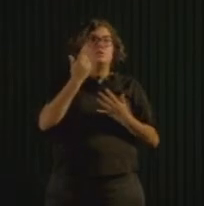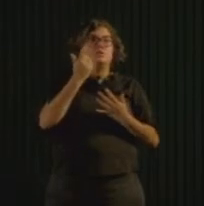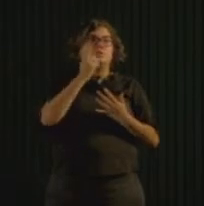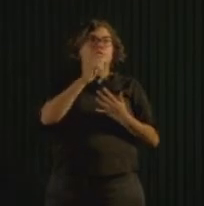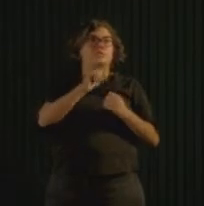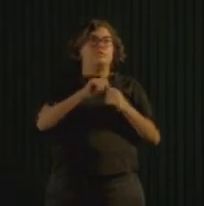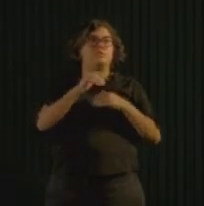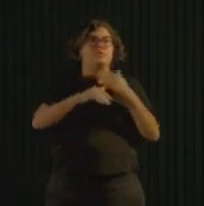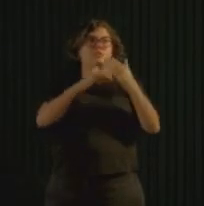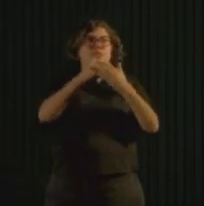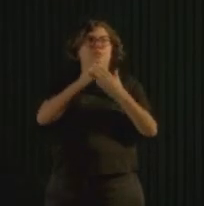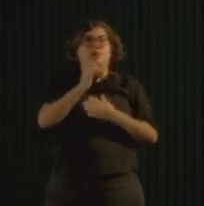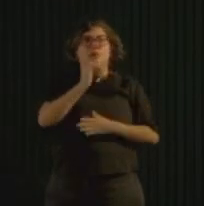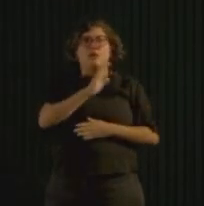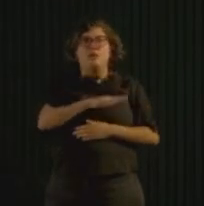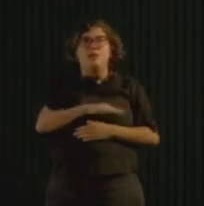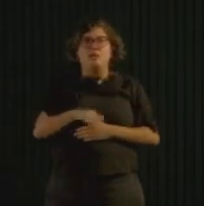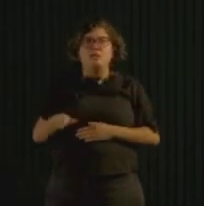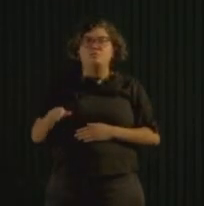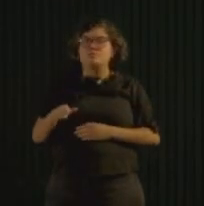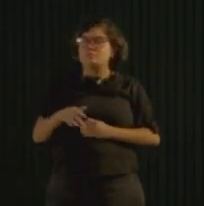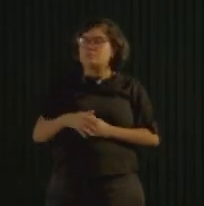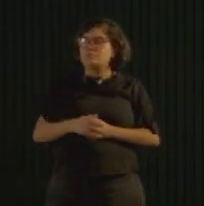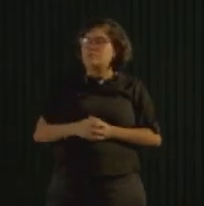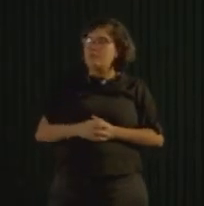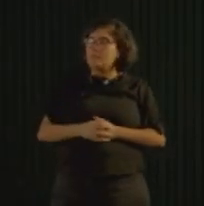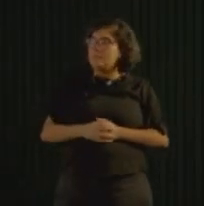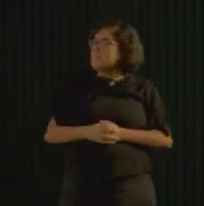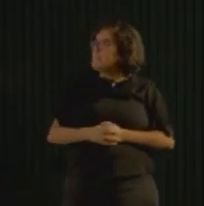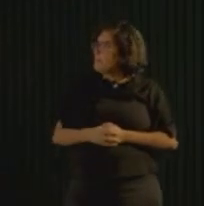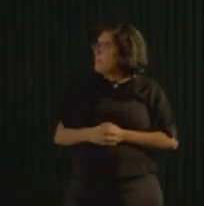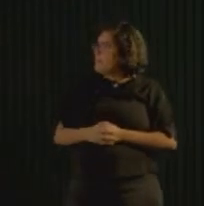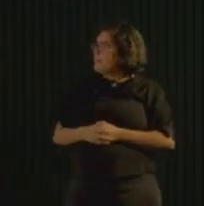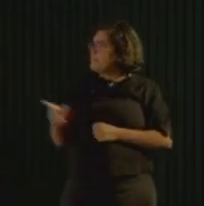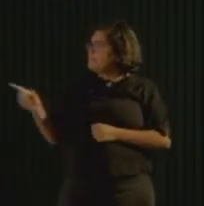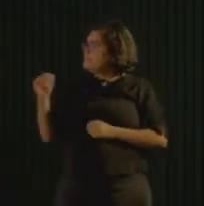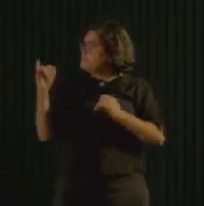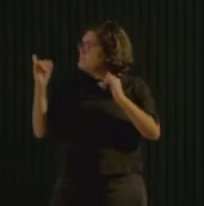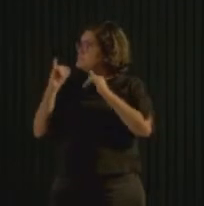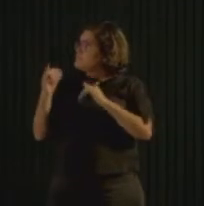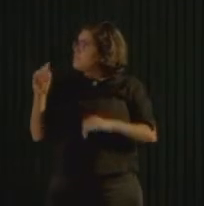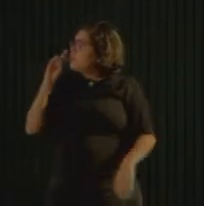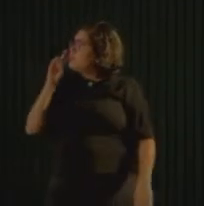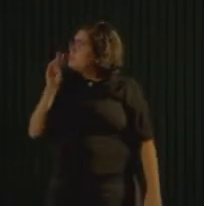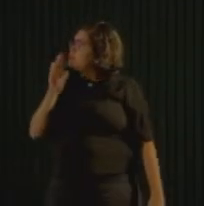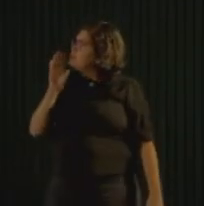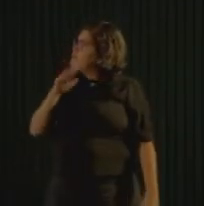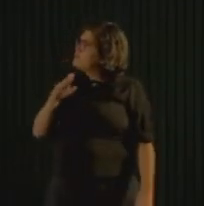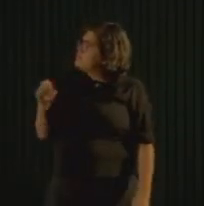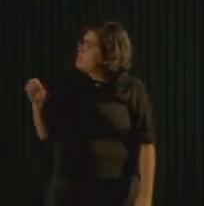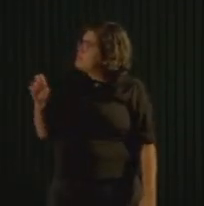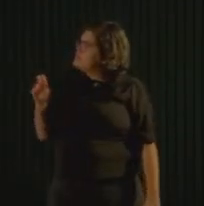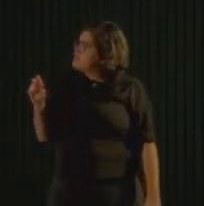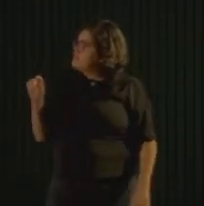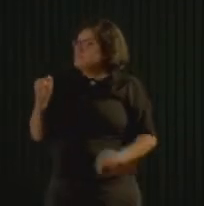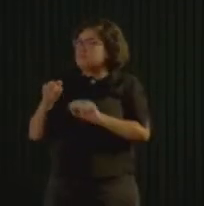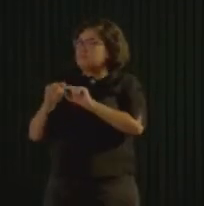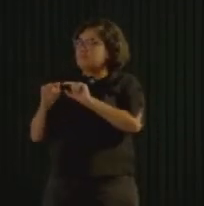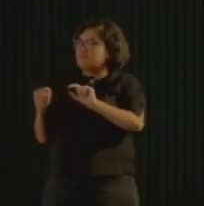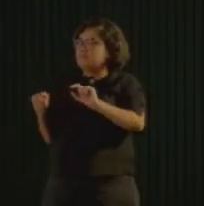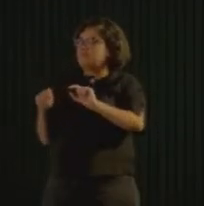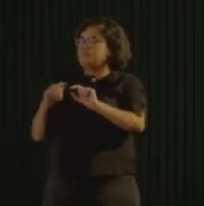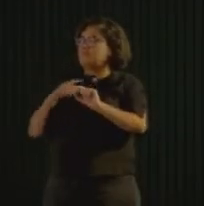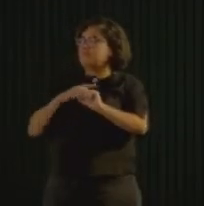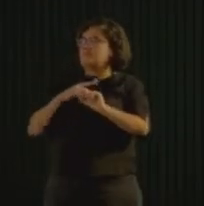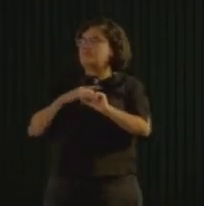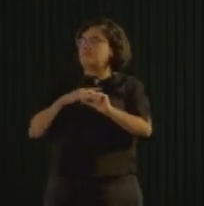para as crianças irem brincar. Essa imagem aqui eu vejo uma criança, tá? Para mim isso aqui, para vocês, pode ser só um balanço.